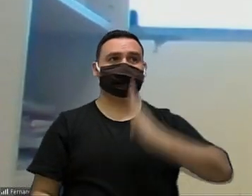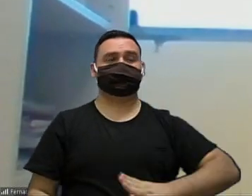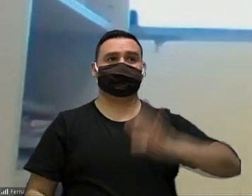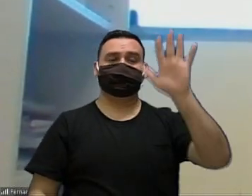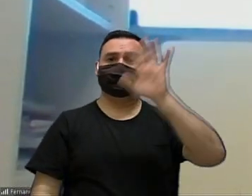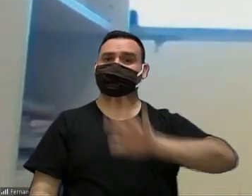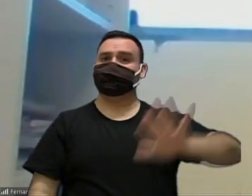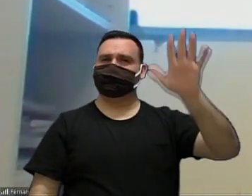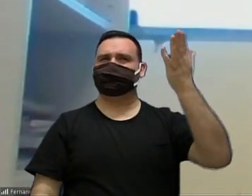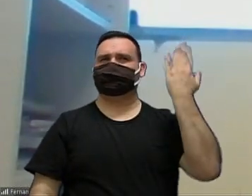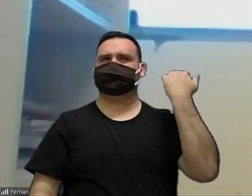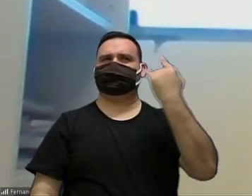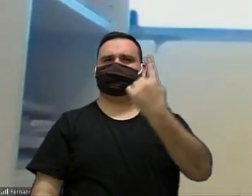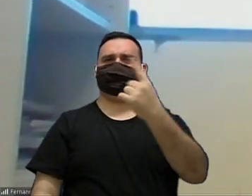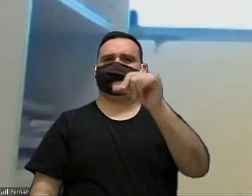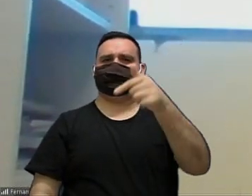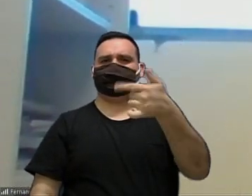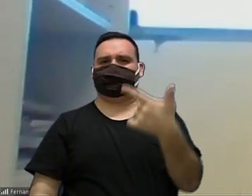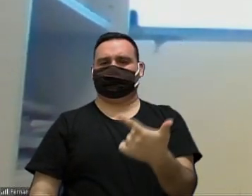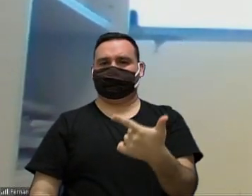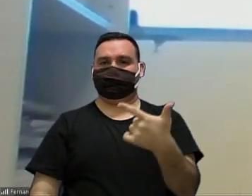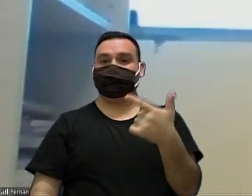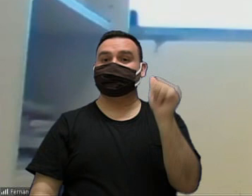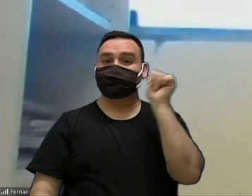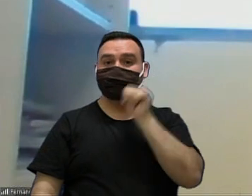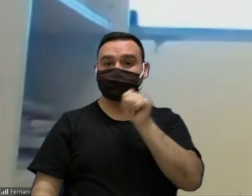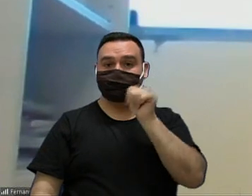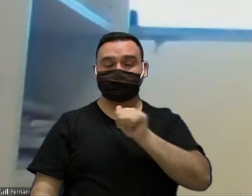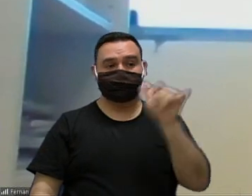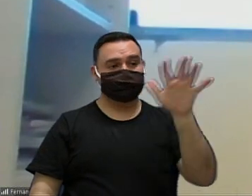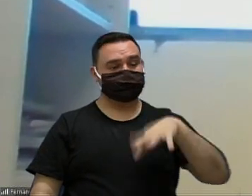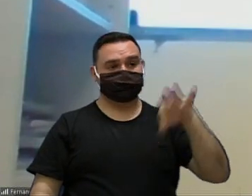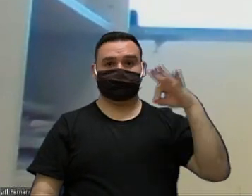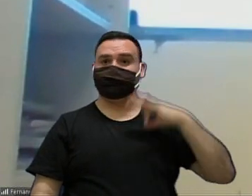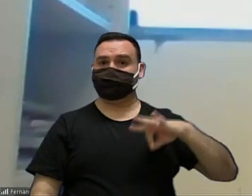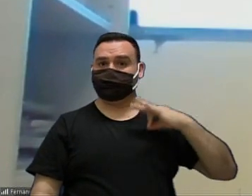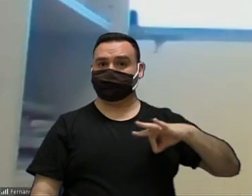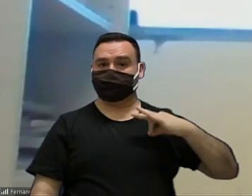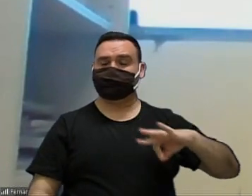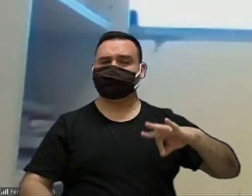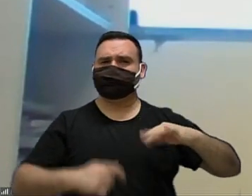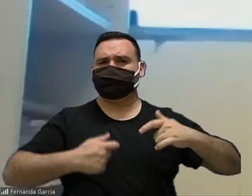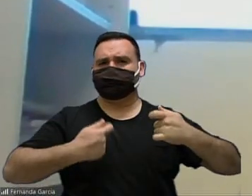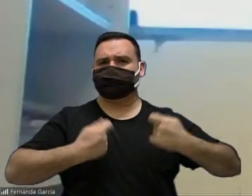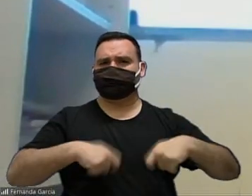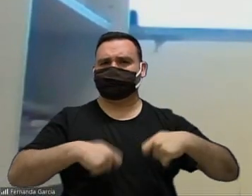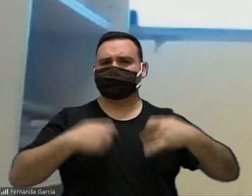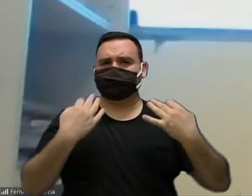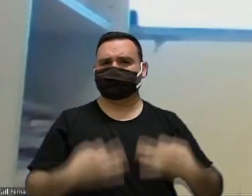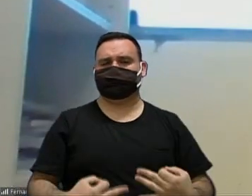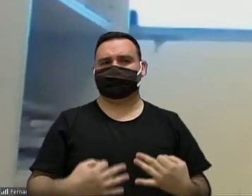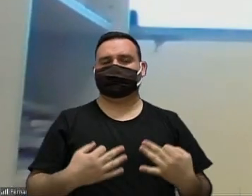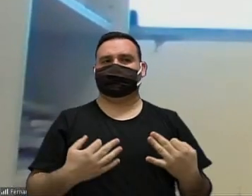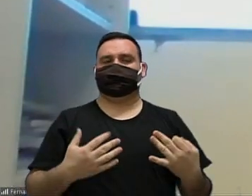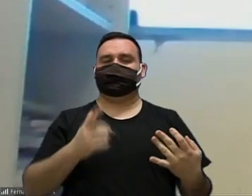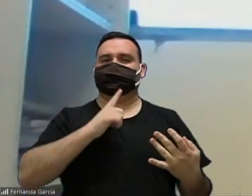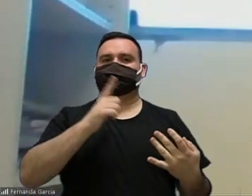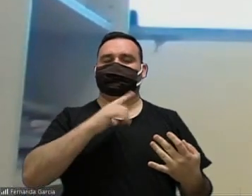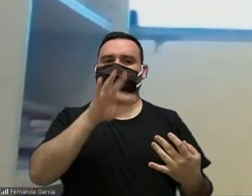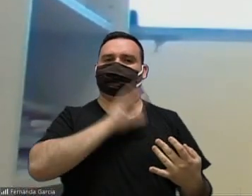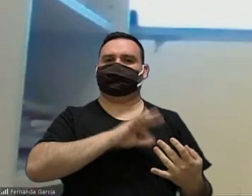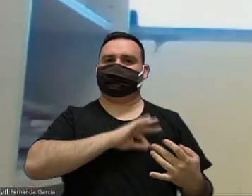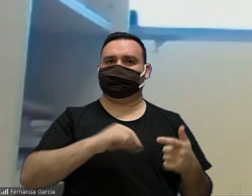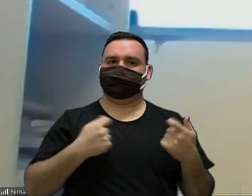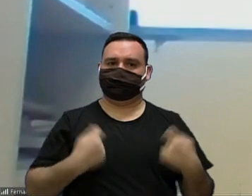existe desde 1972 que essas mulheres tem um salário né digno aí né que elas recebam um